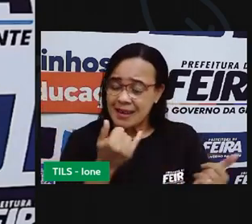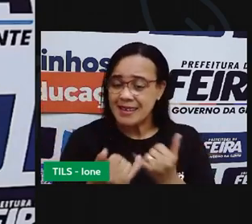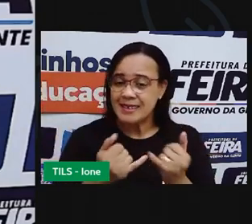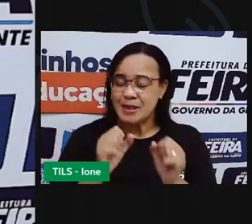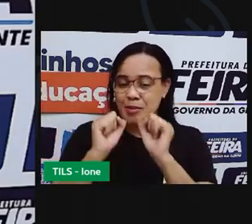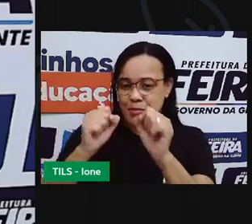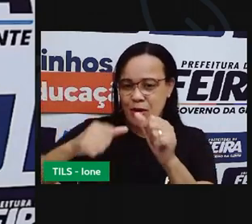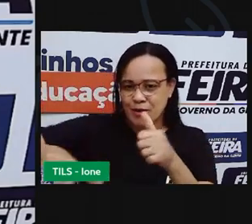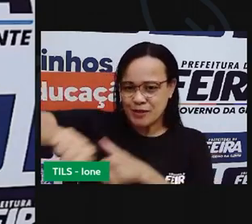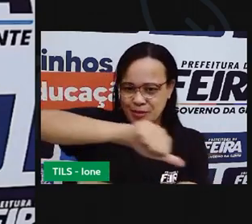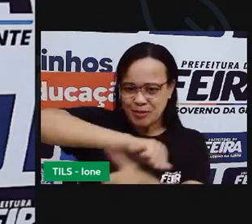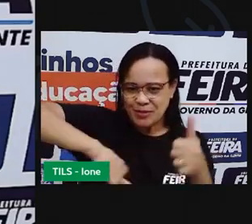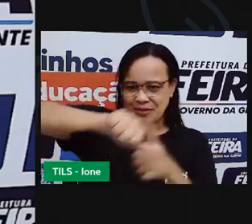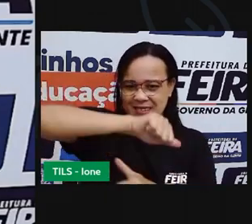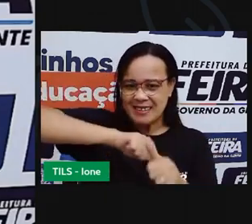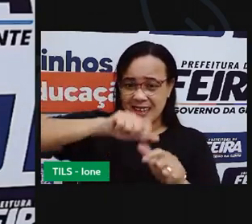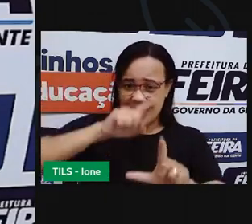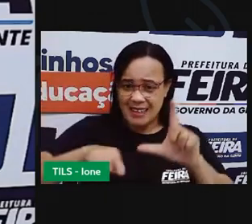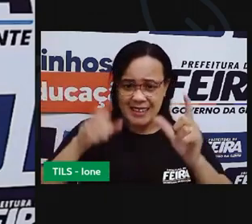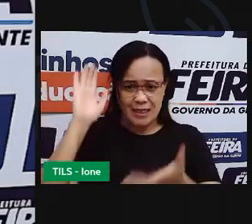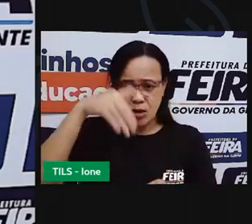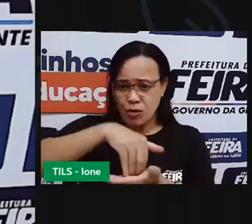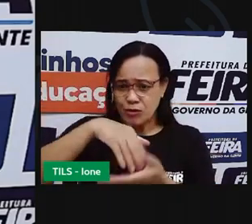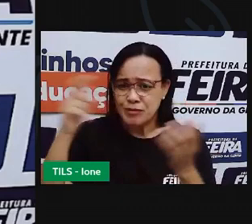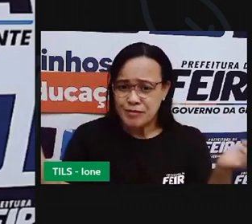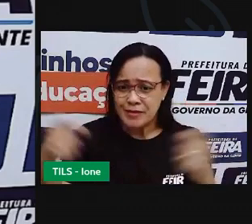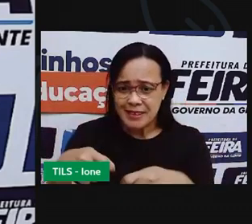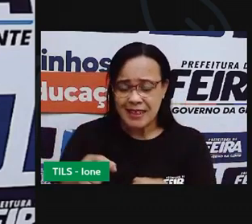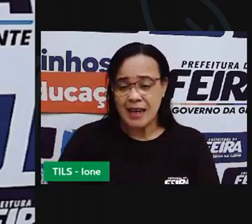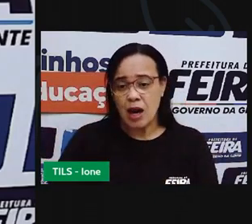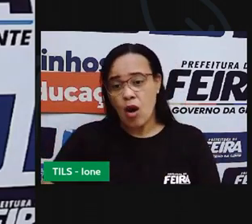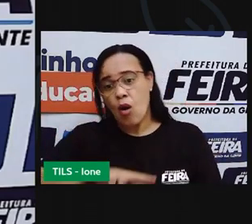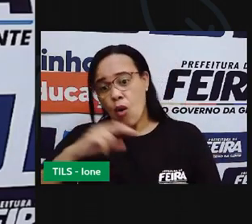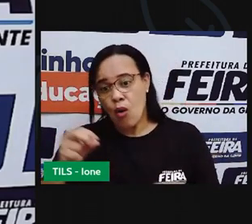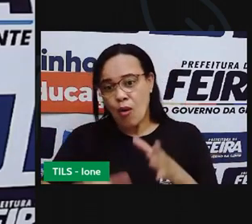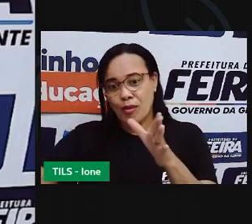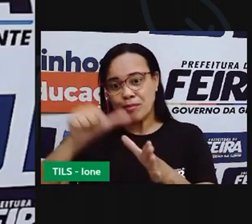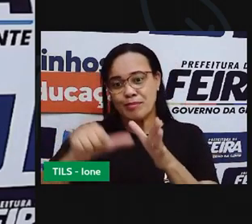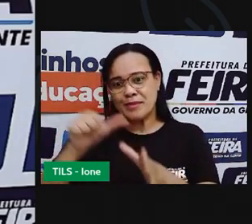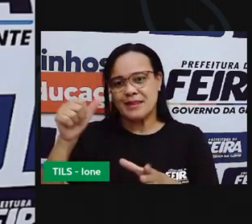letras. Como a letra final ou a letra inicial.